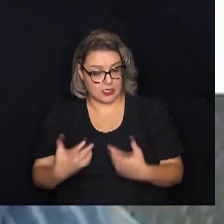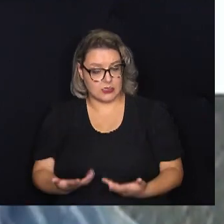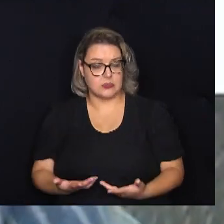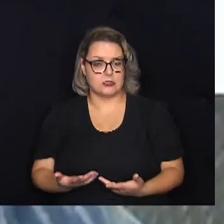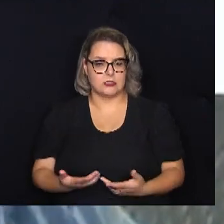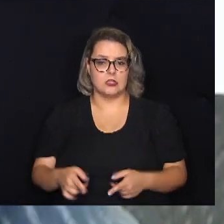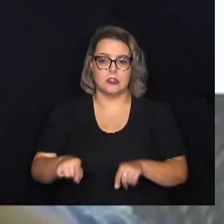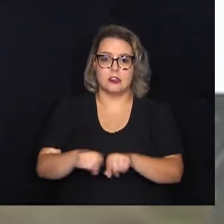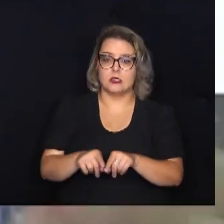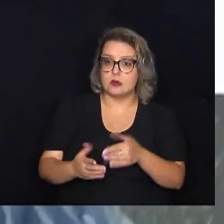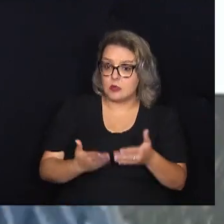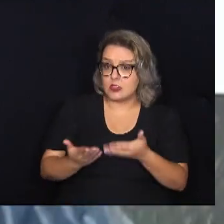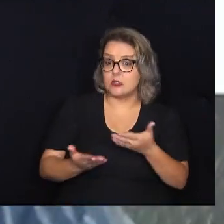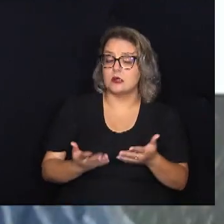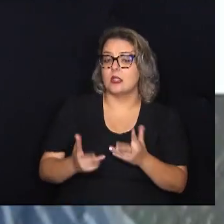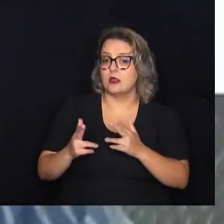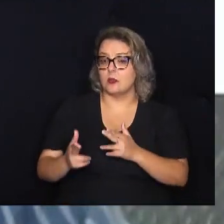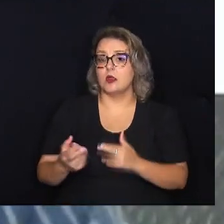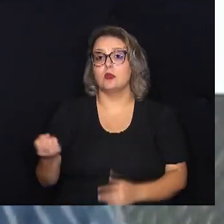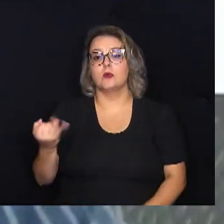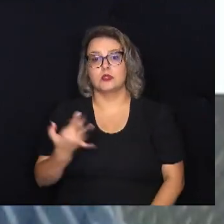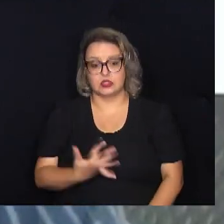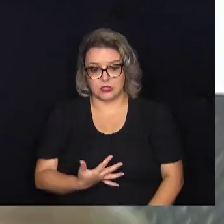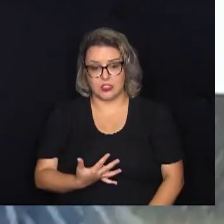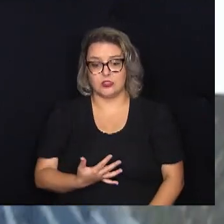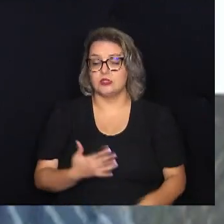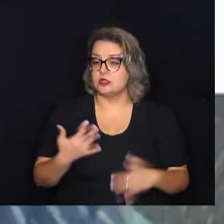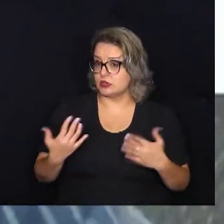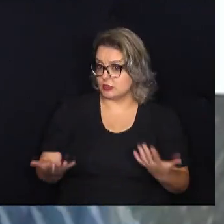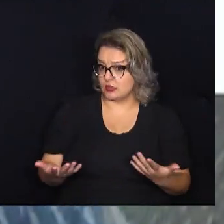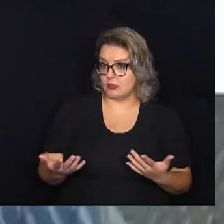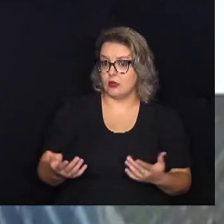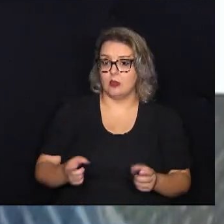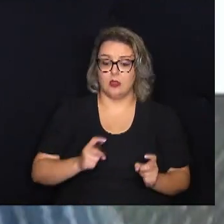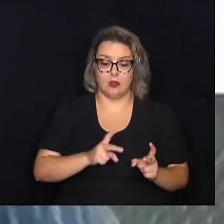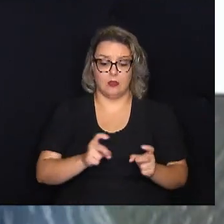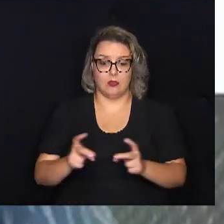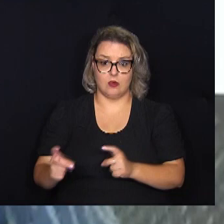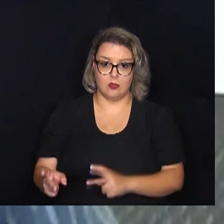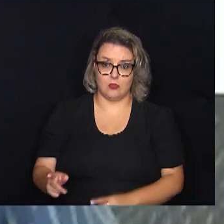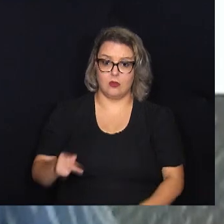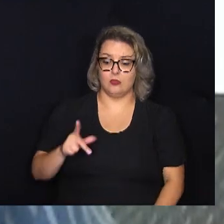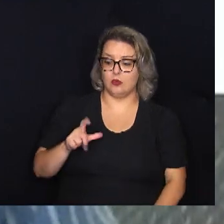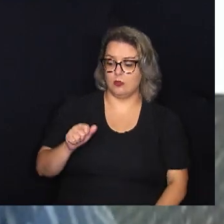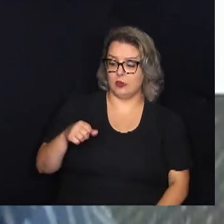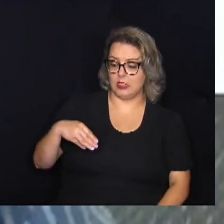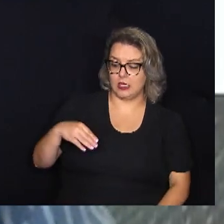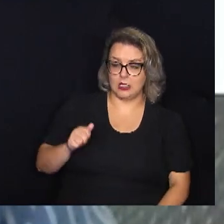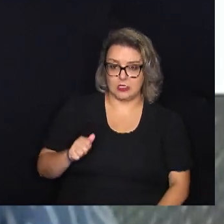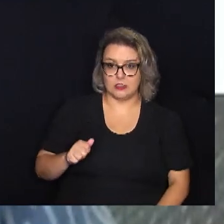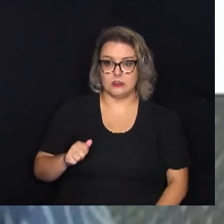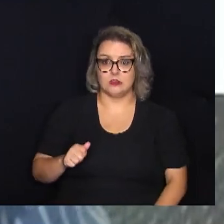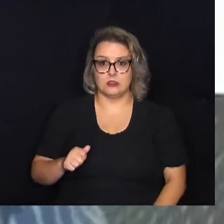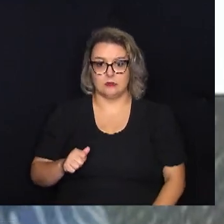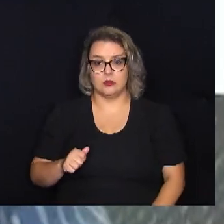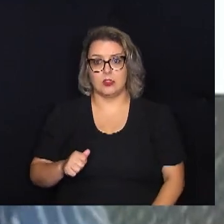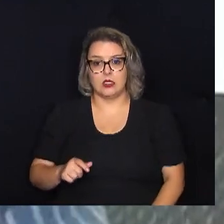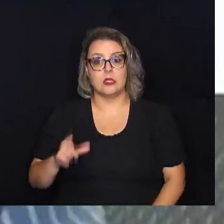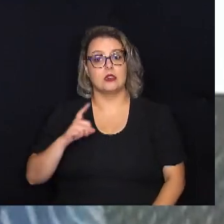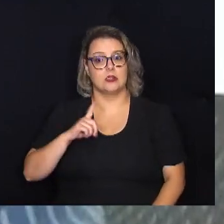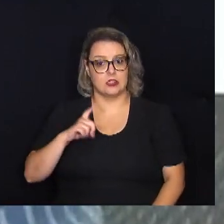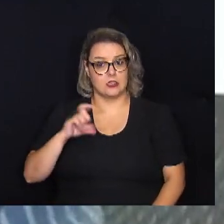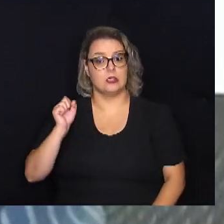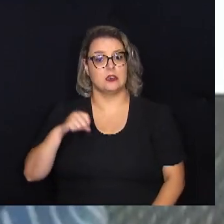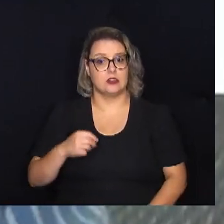E, da mesma forma, em quantidade. Então, assim, a comercialização do plasma, no nosso entendimento, acarretaria, sim,